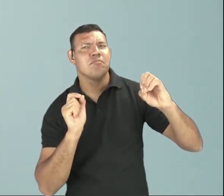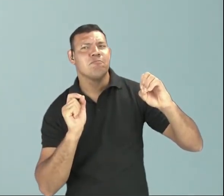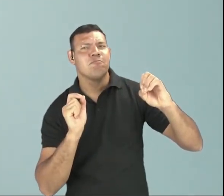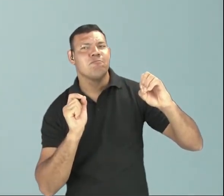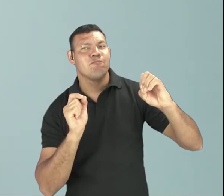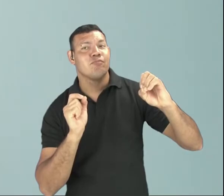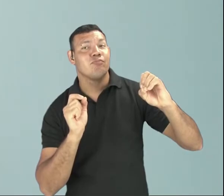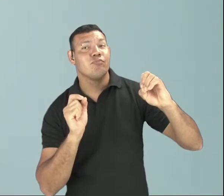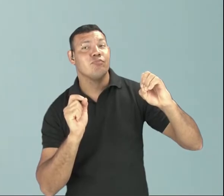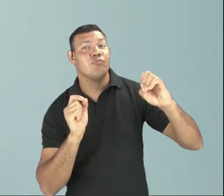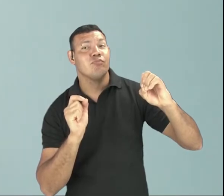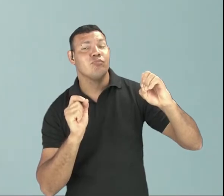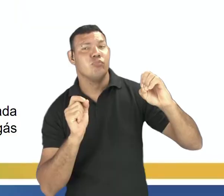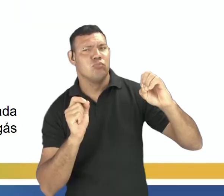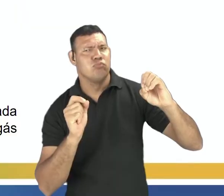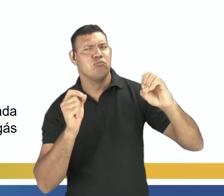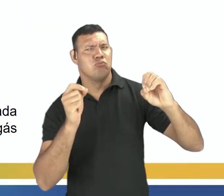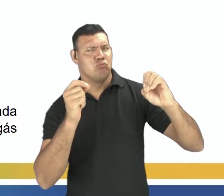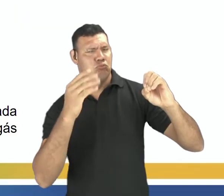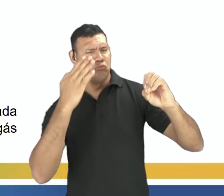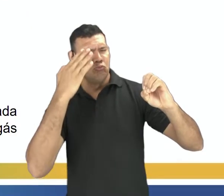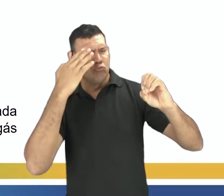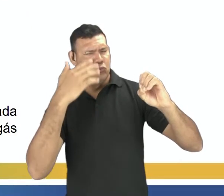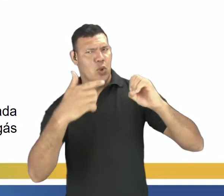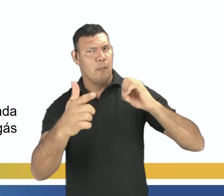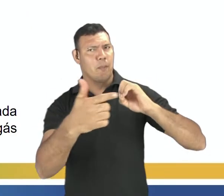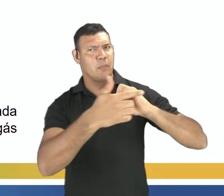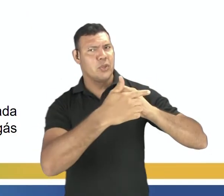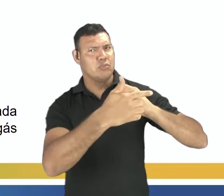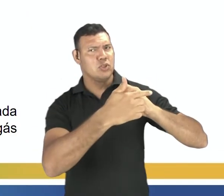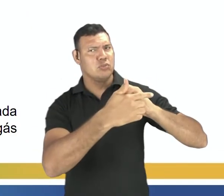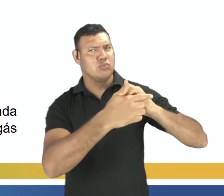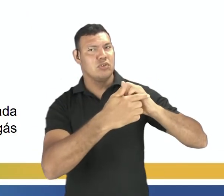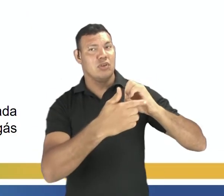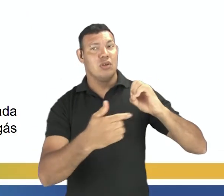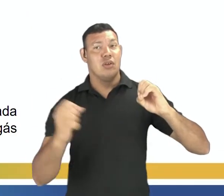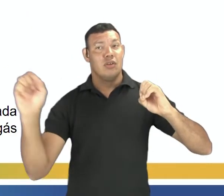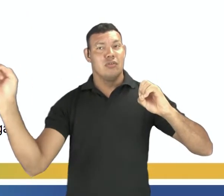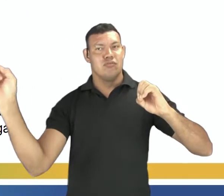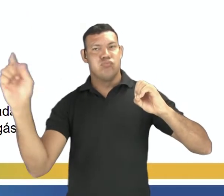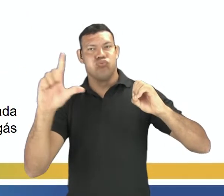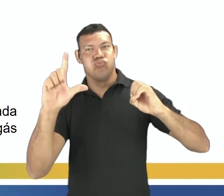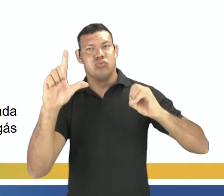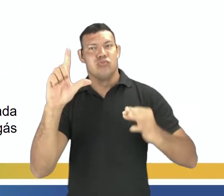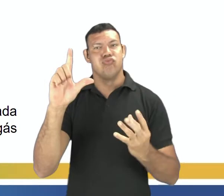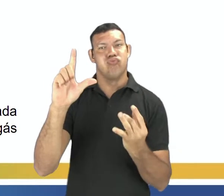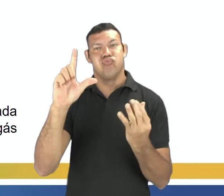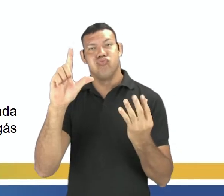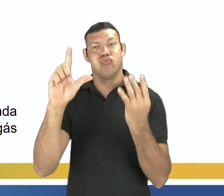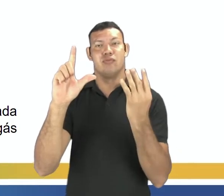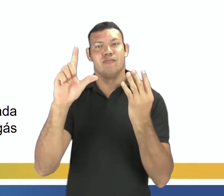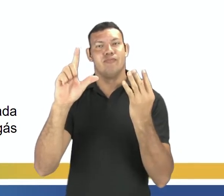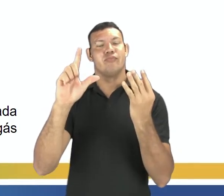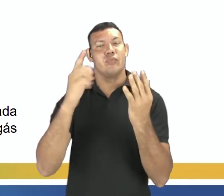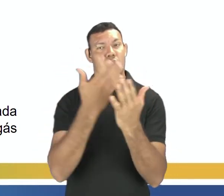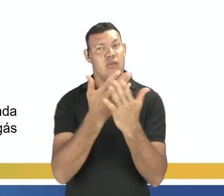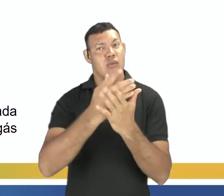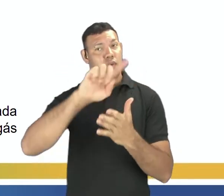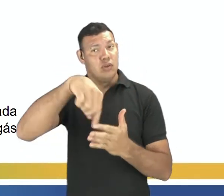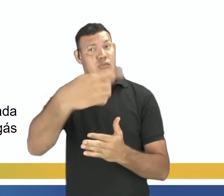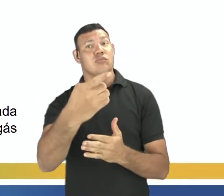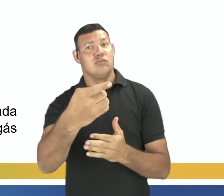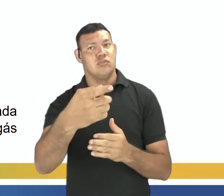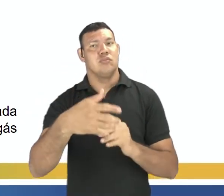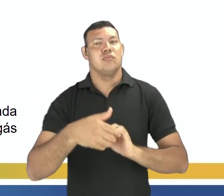representar um papel muito importante para o efeito estufa, que vai ser detalhado na nossa aula seguinte. Então,